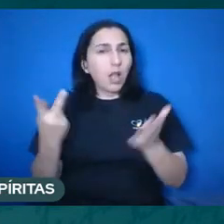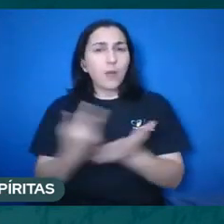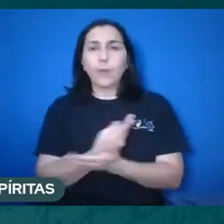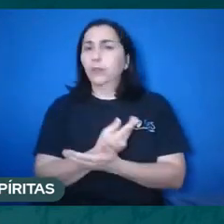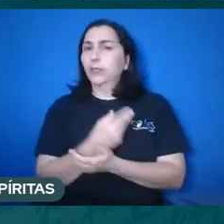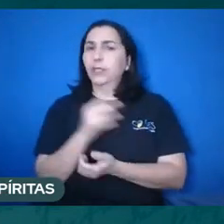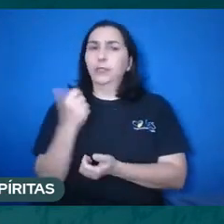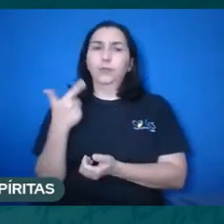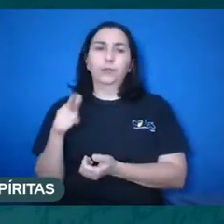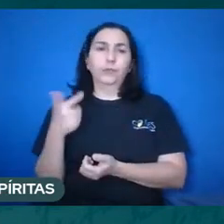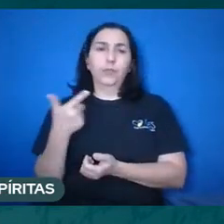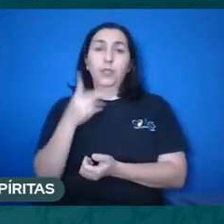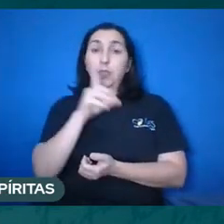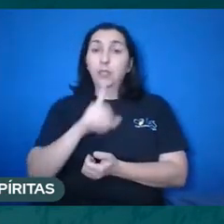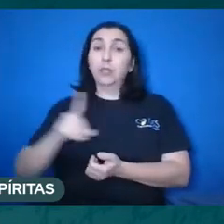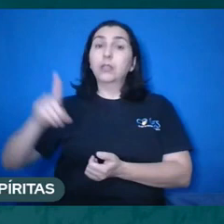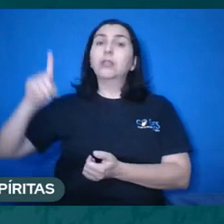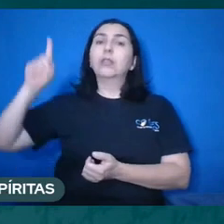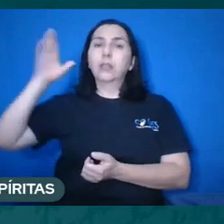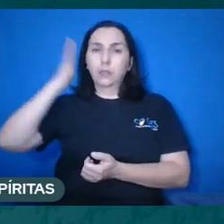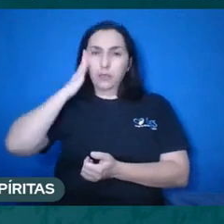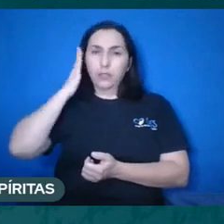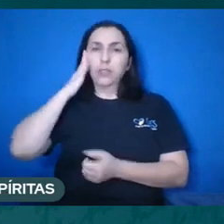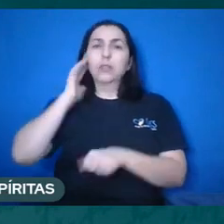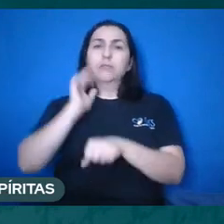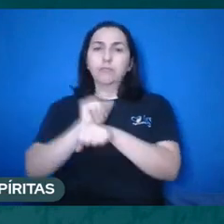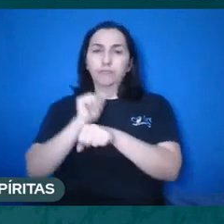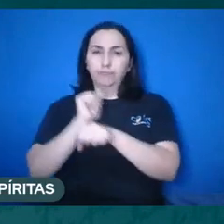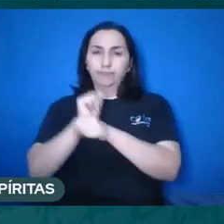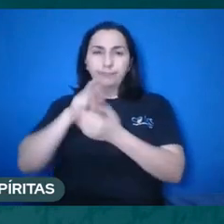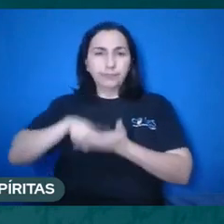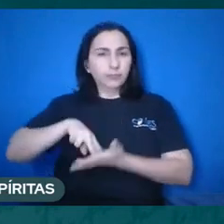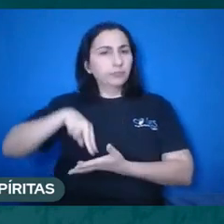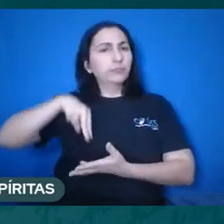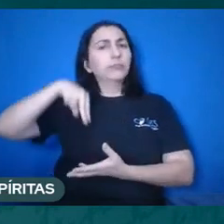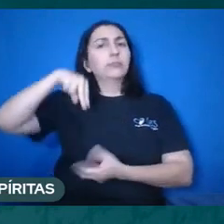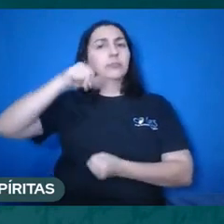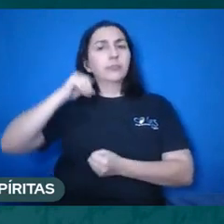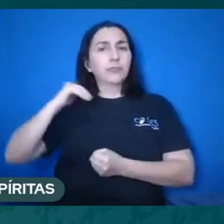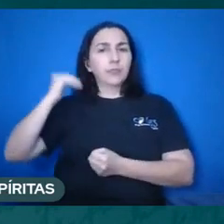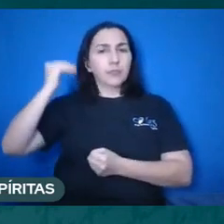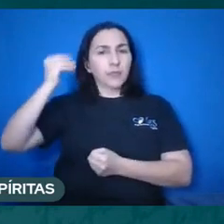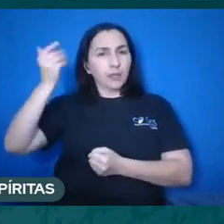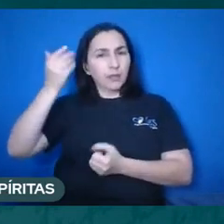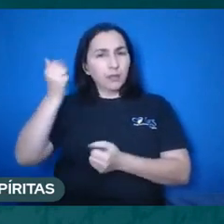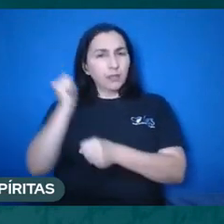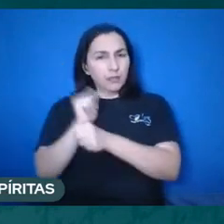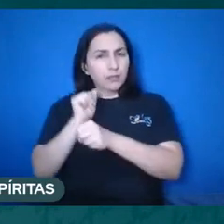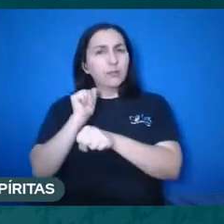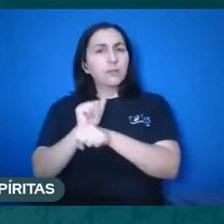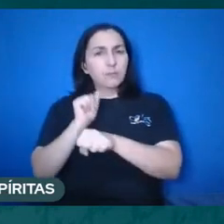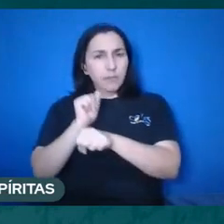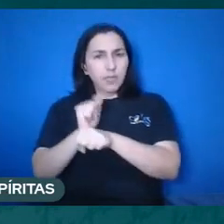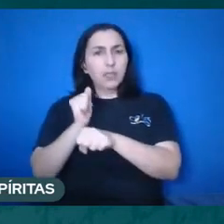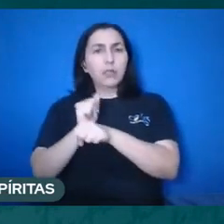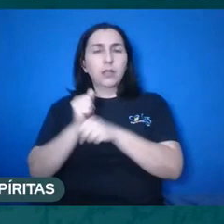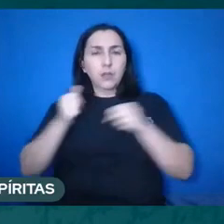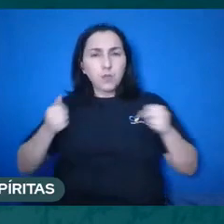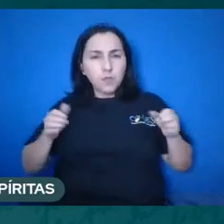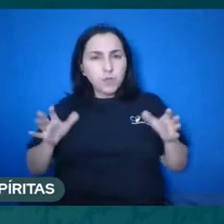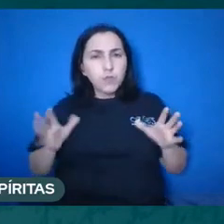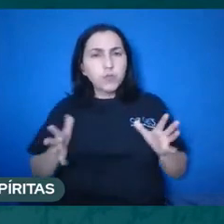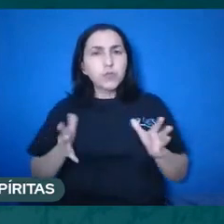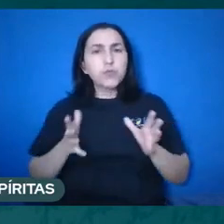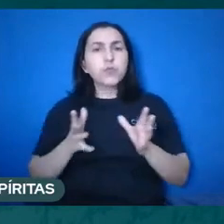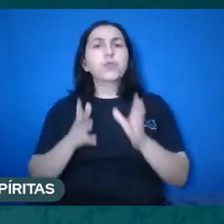Deus espera, a espiritualidade espera eu estar pronta para fazer, dar